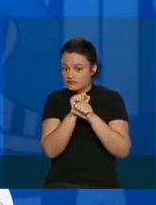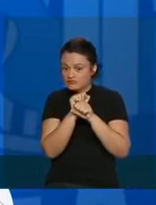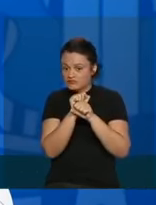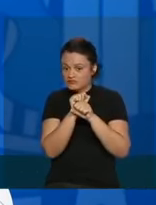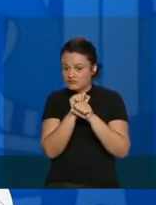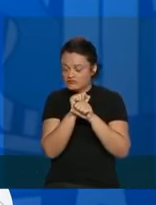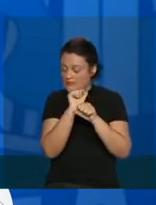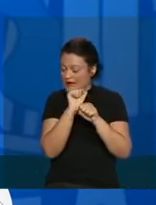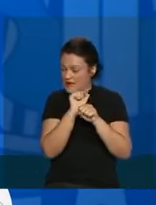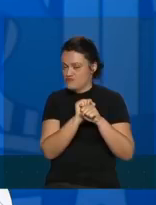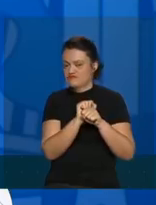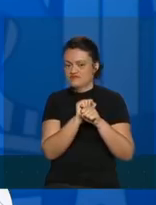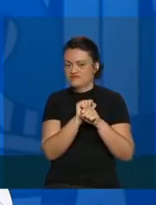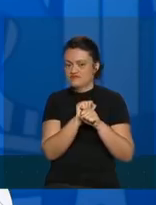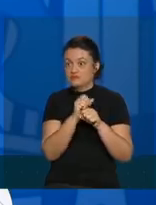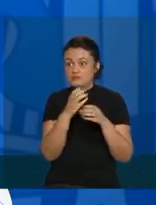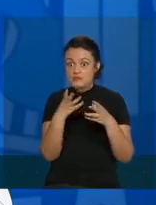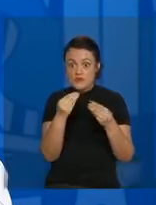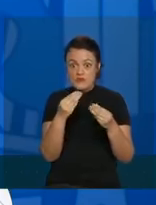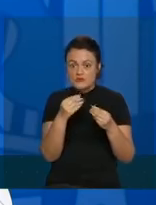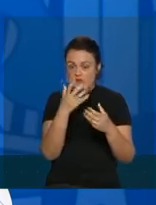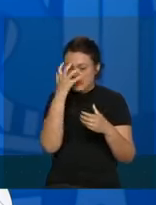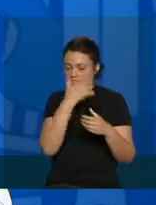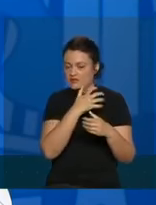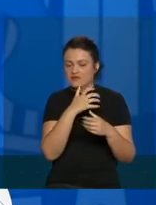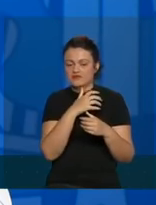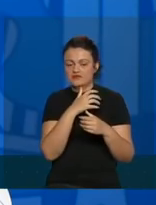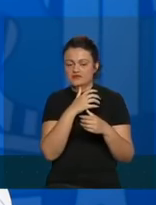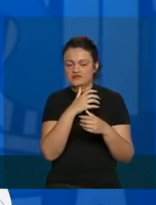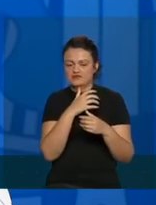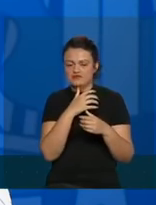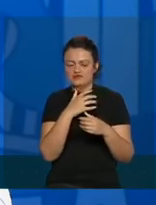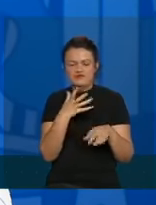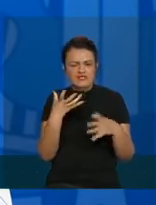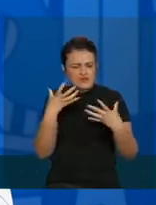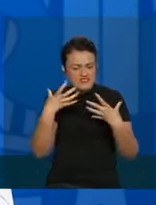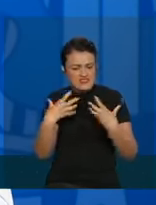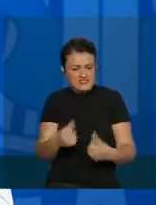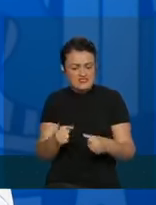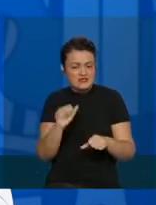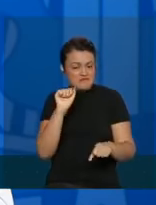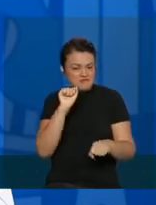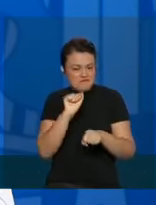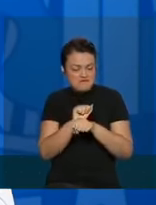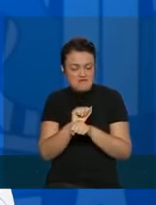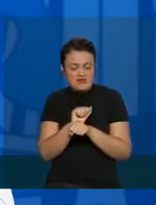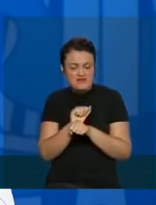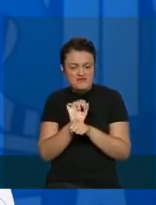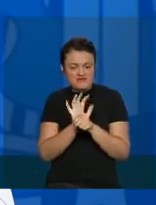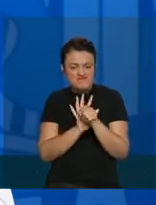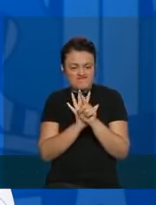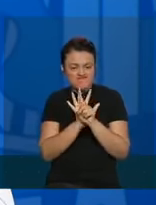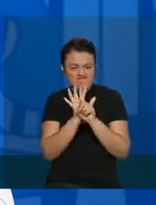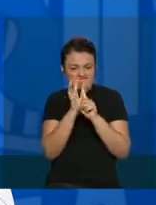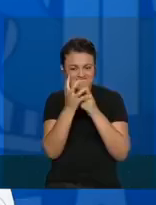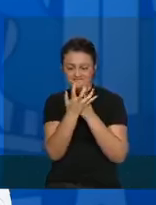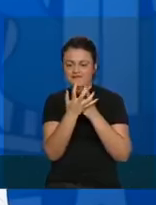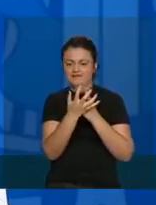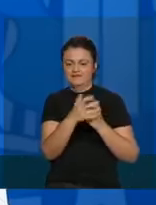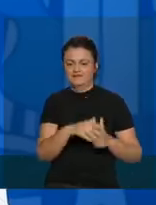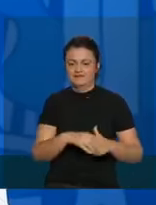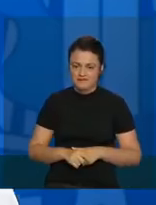dinâmica social, muito expressiva. Houve uma adesão muito grande da sociedade brasileira.